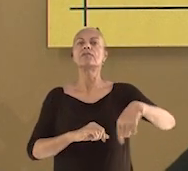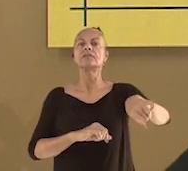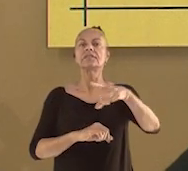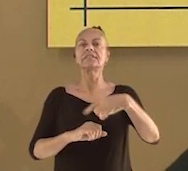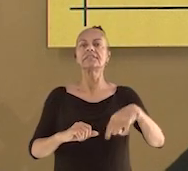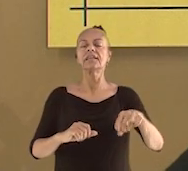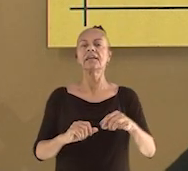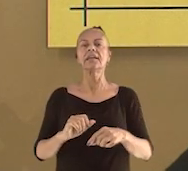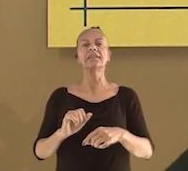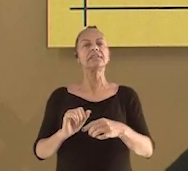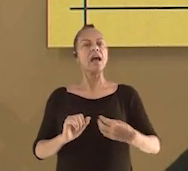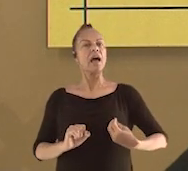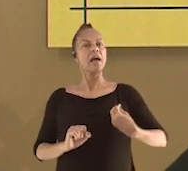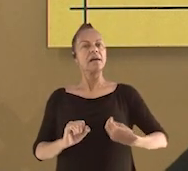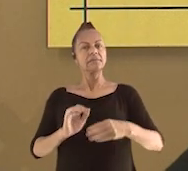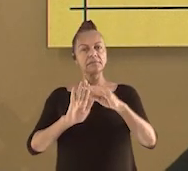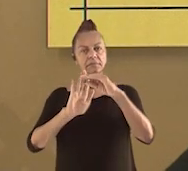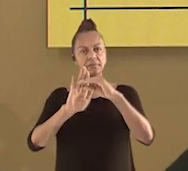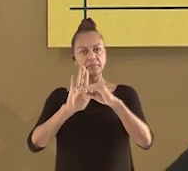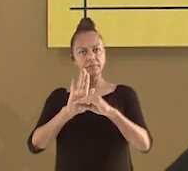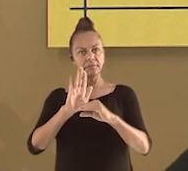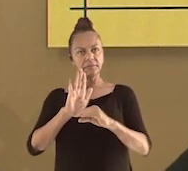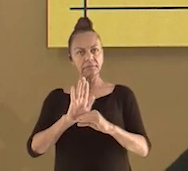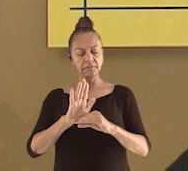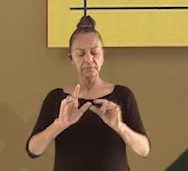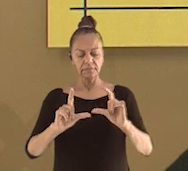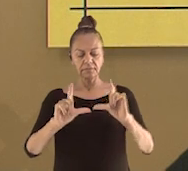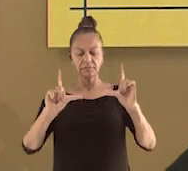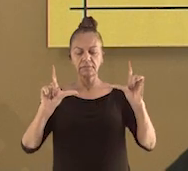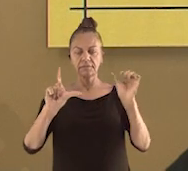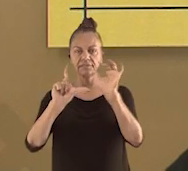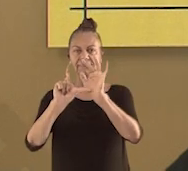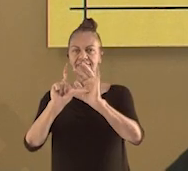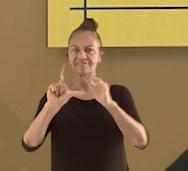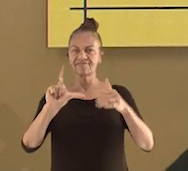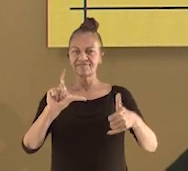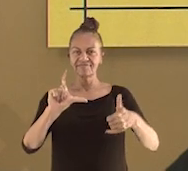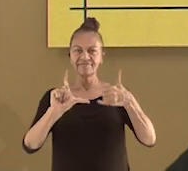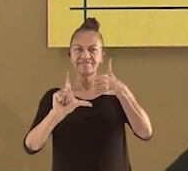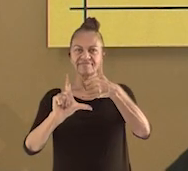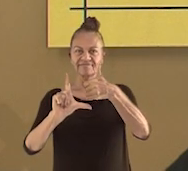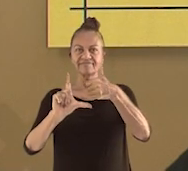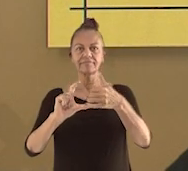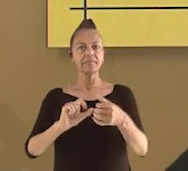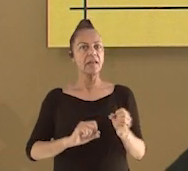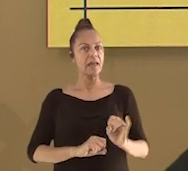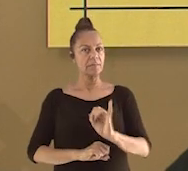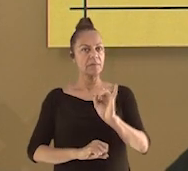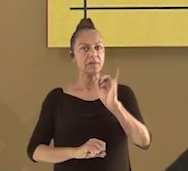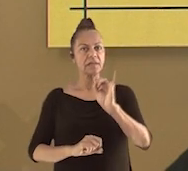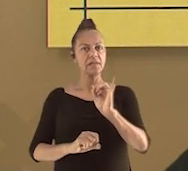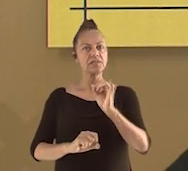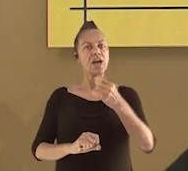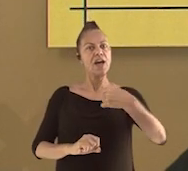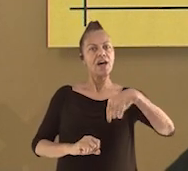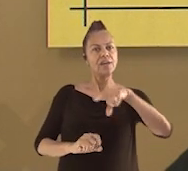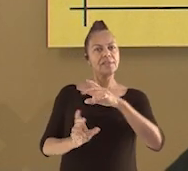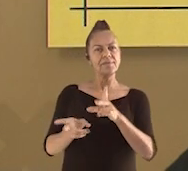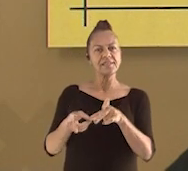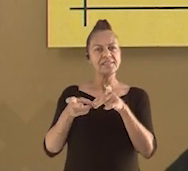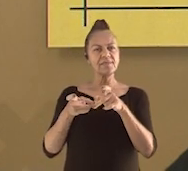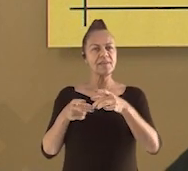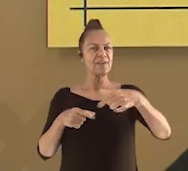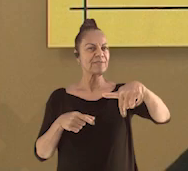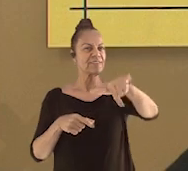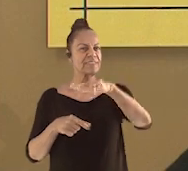presença em nossa aula apontando a câmera do seu celular para o QR Code que aparece na tela. É muito importante sabermos que você esteve